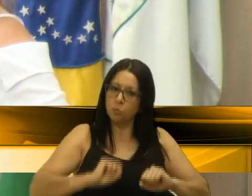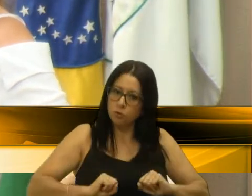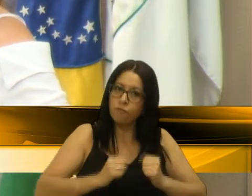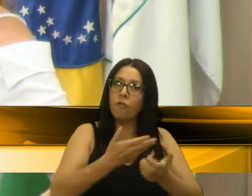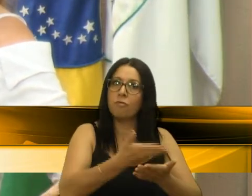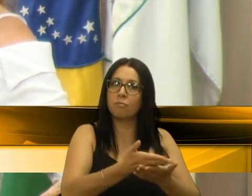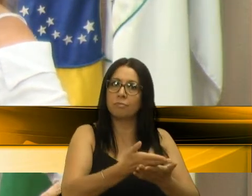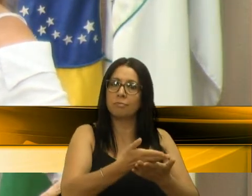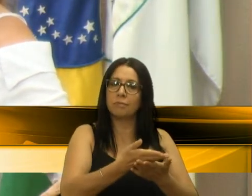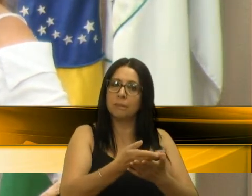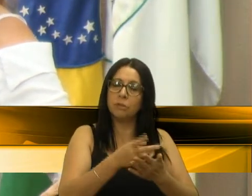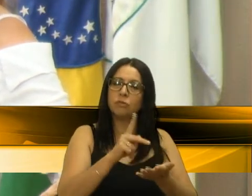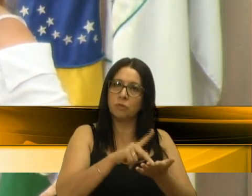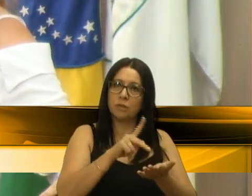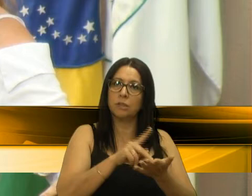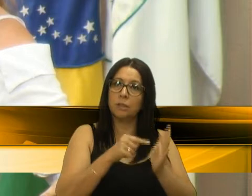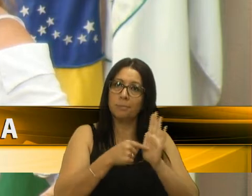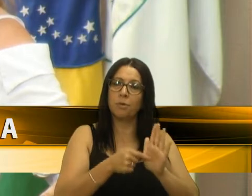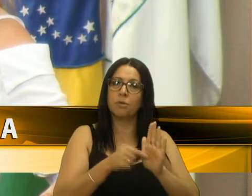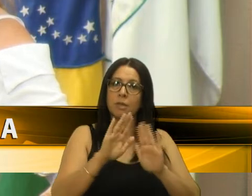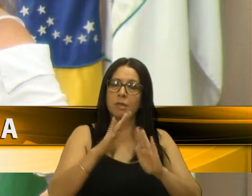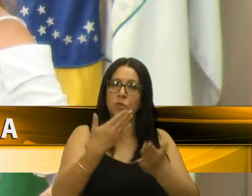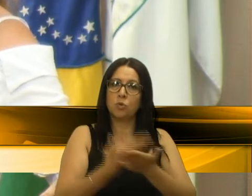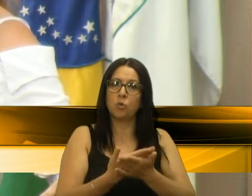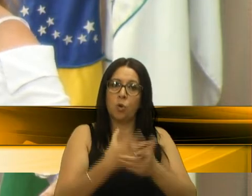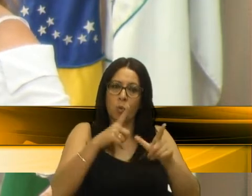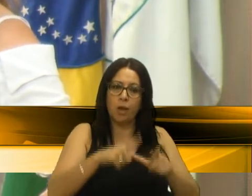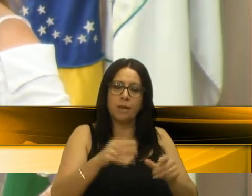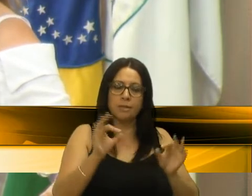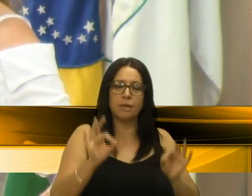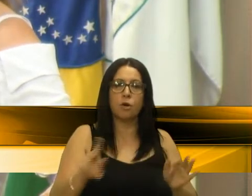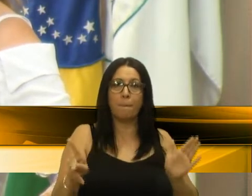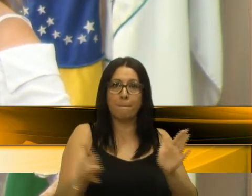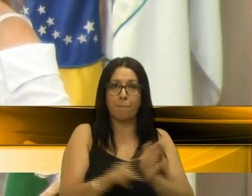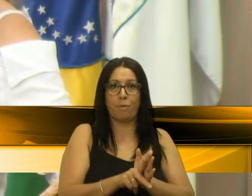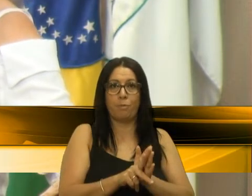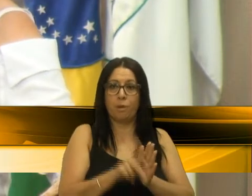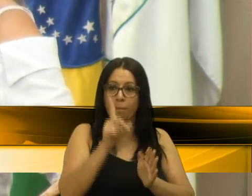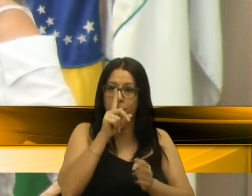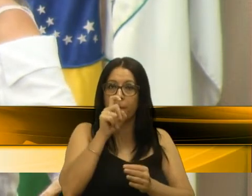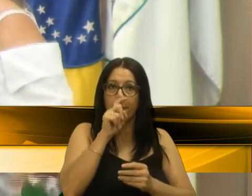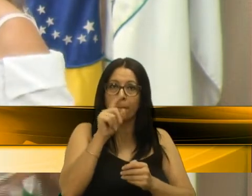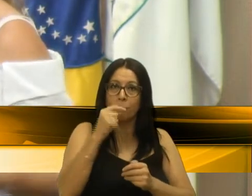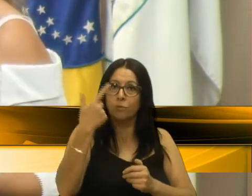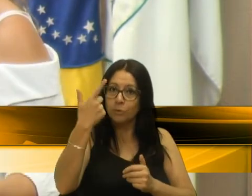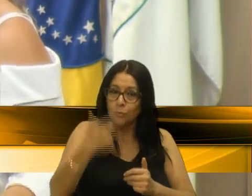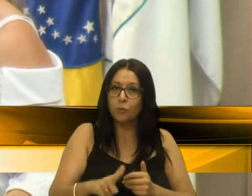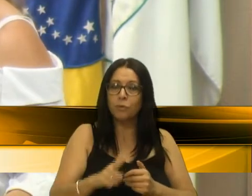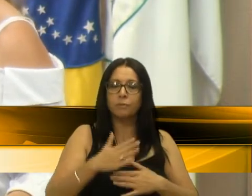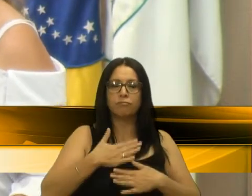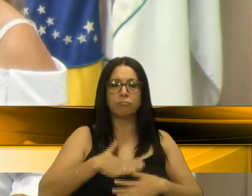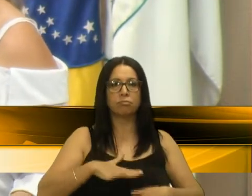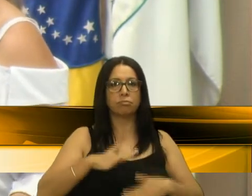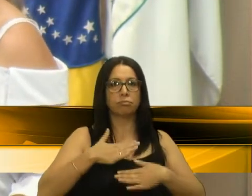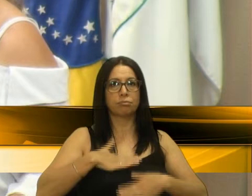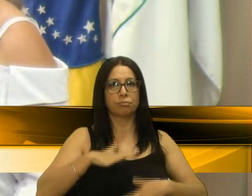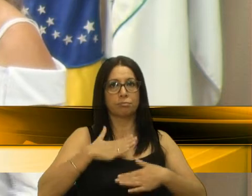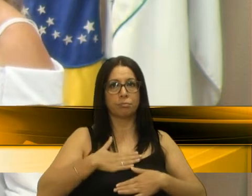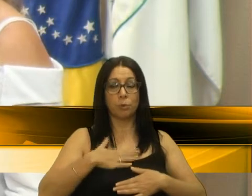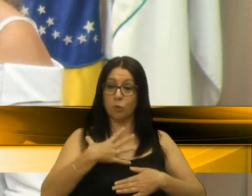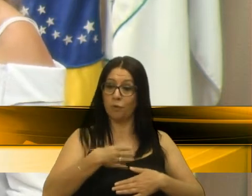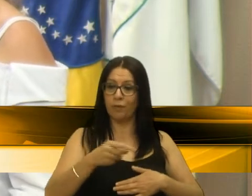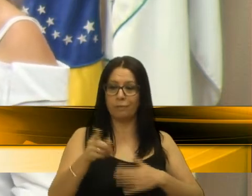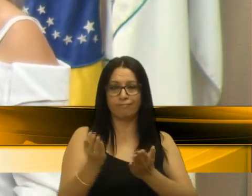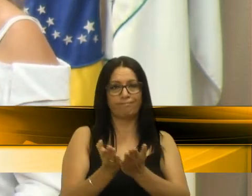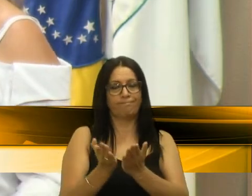para que a gente de fato leve essa escola para o lugar onde ela pertence e que esses pais possam novamente estar tranquilos com seus filhos